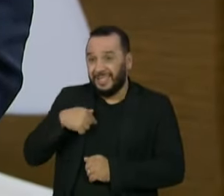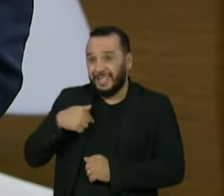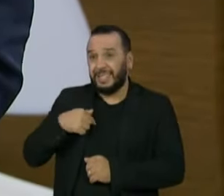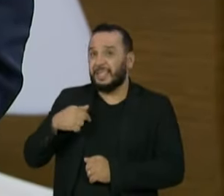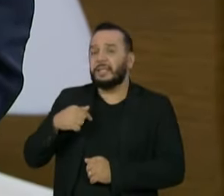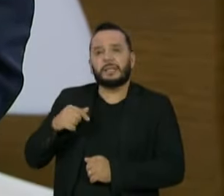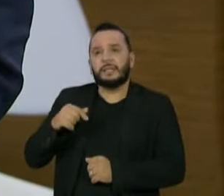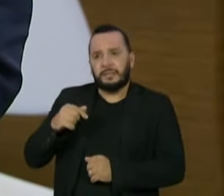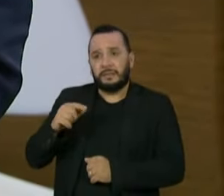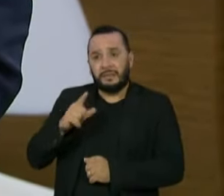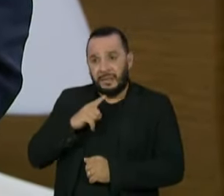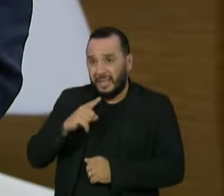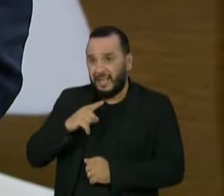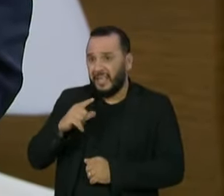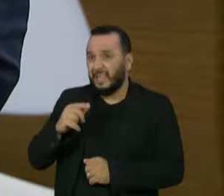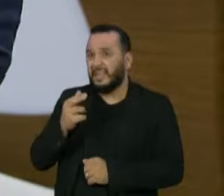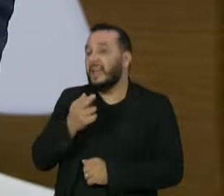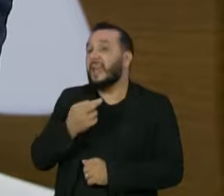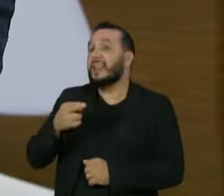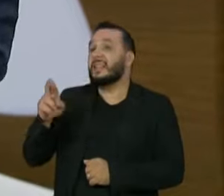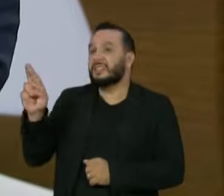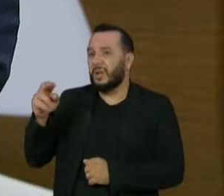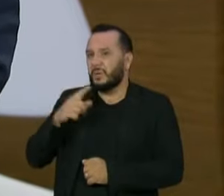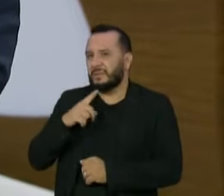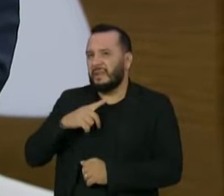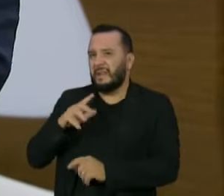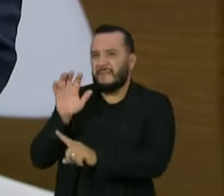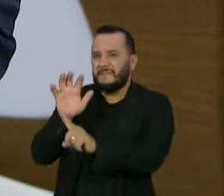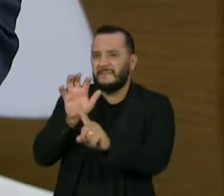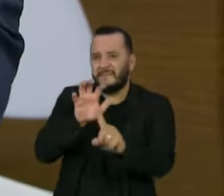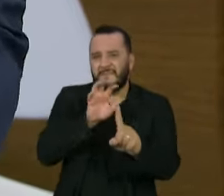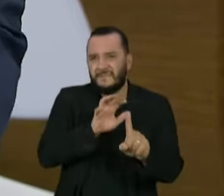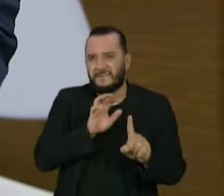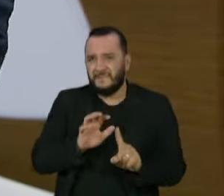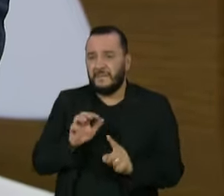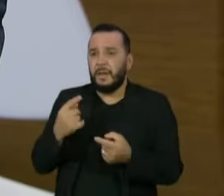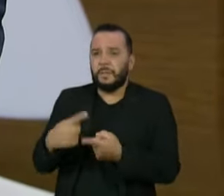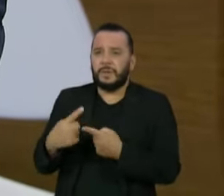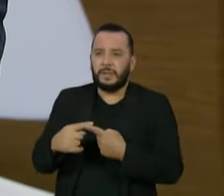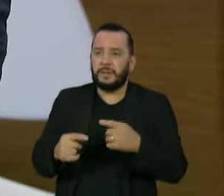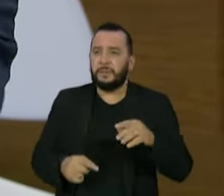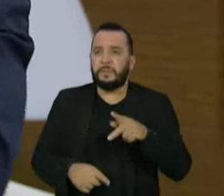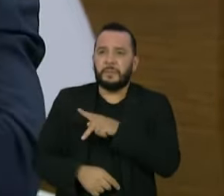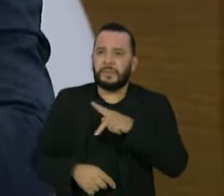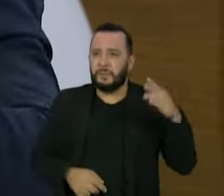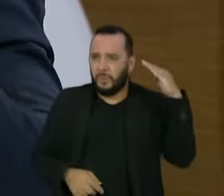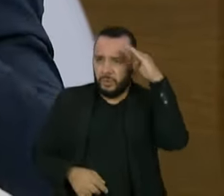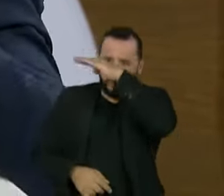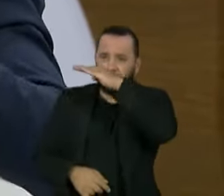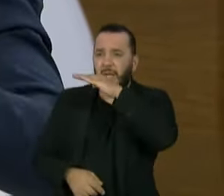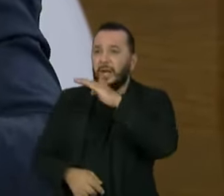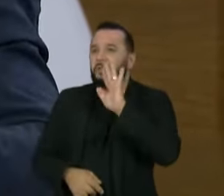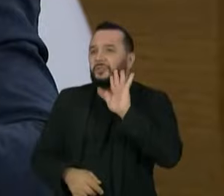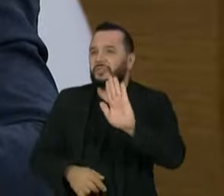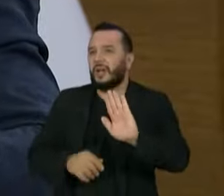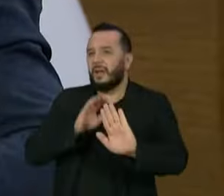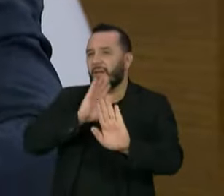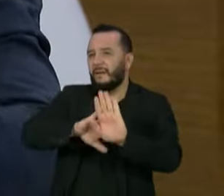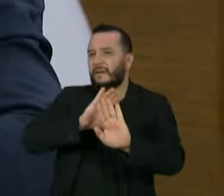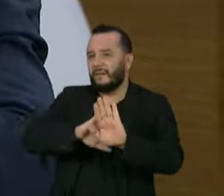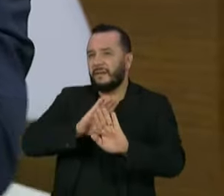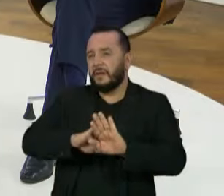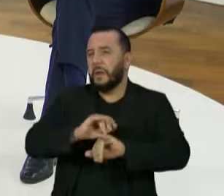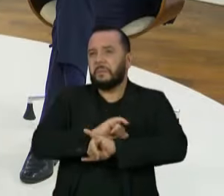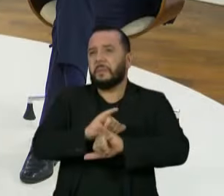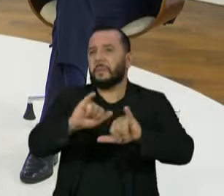ela está sendo contaminada quando o chefe do Executivo vem publicamente e com uma motivação que